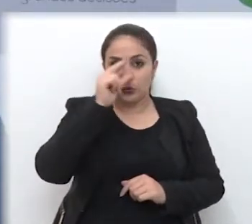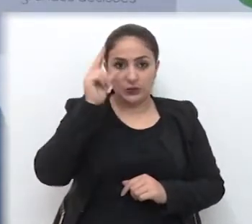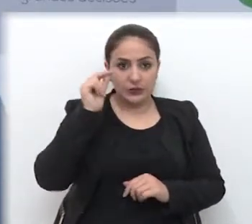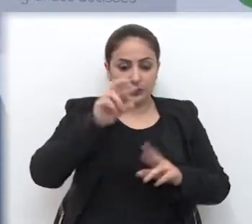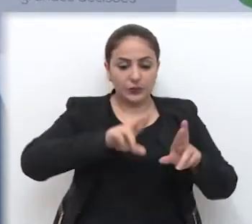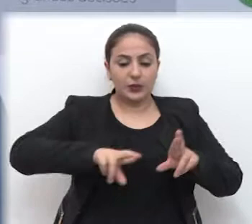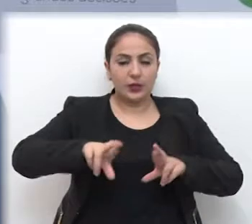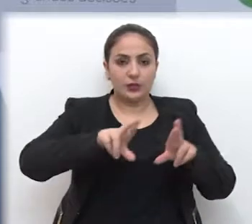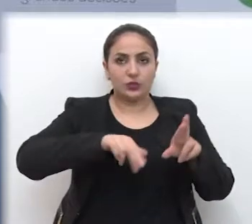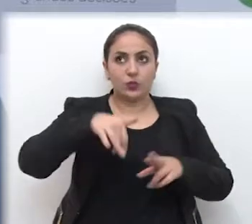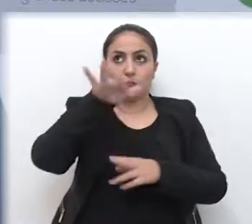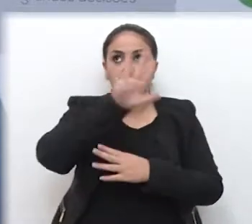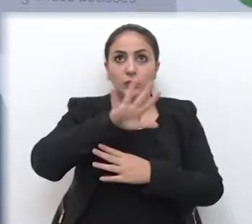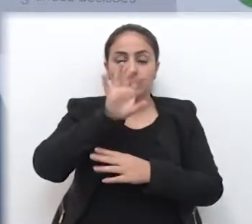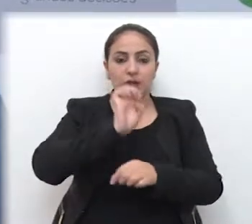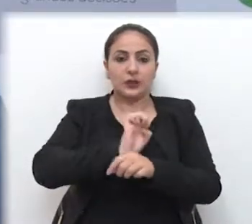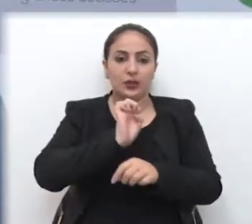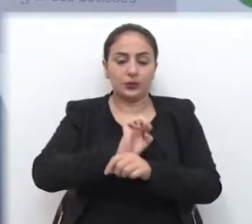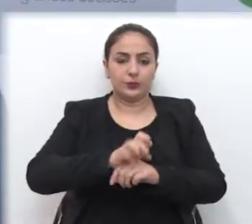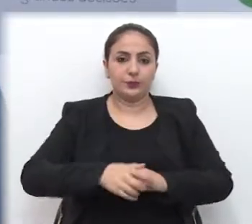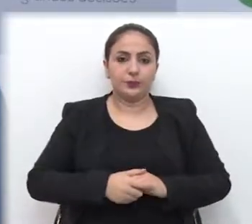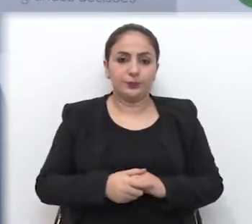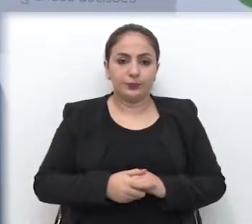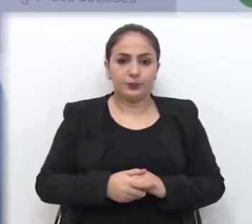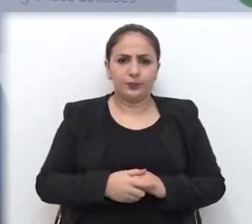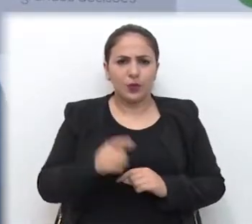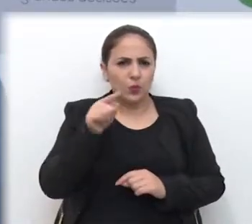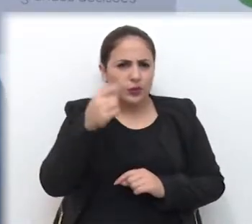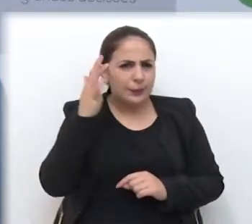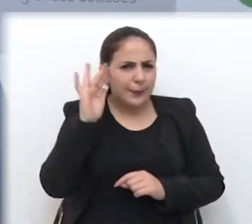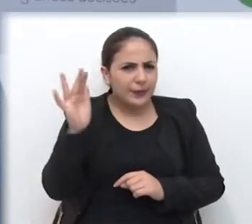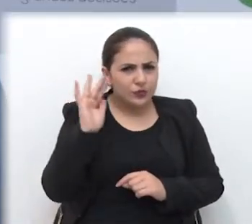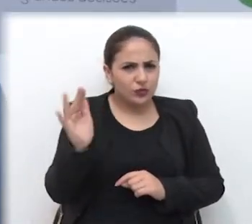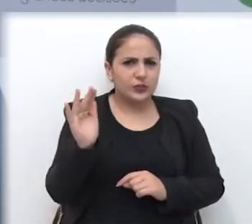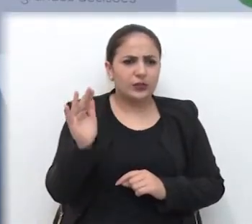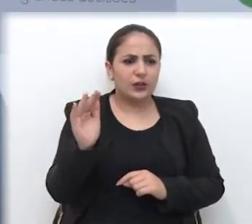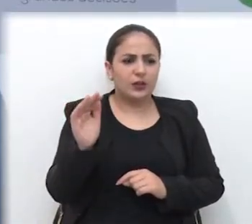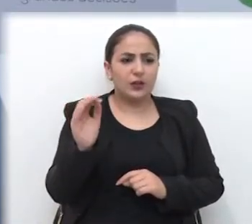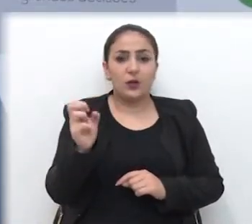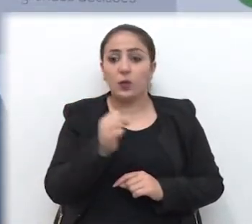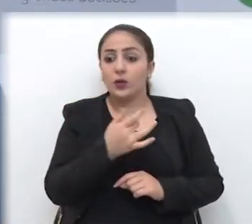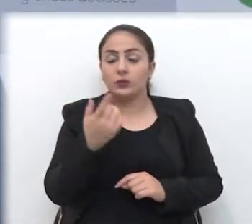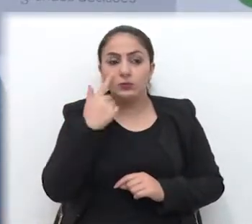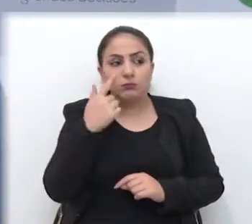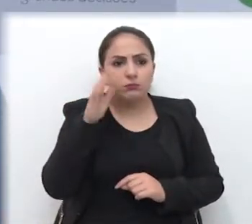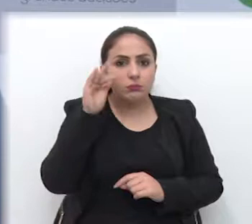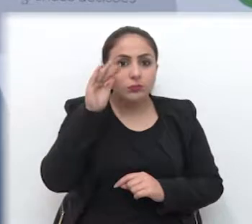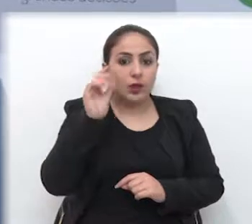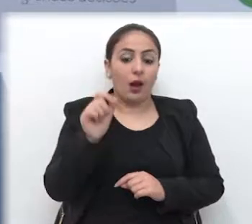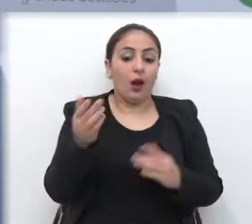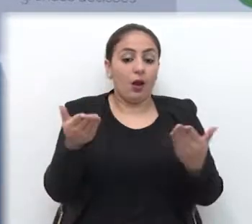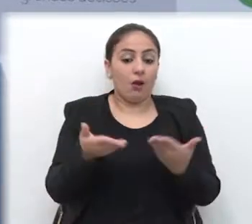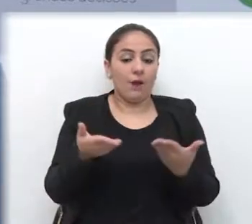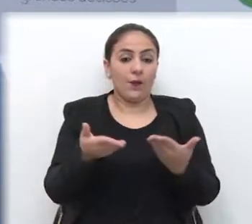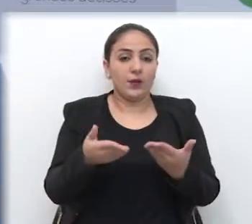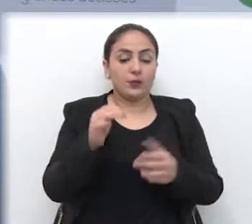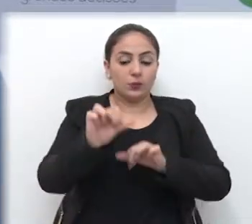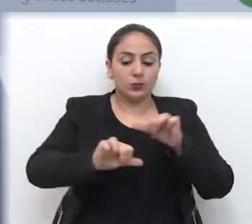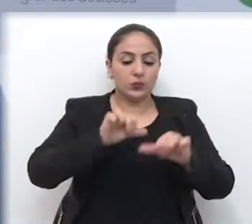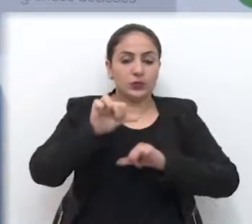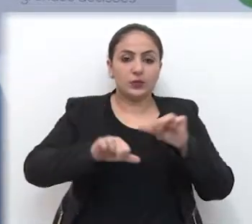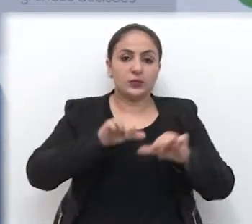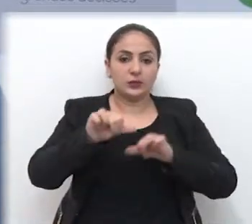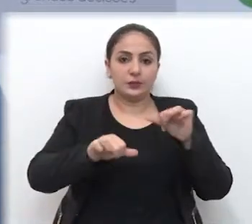76 municípios da região norte do estado do Rio Grande do Sul. Você imagina, vocês que estarem nos assistindo, a